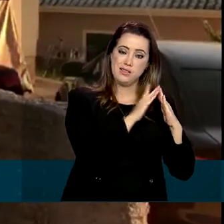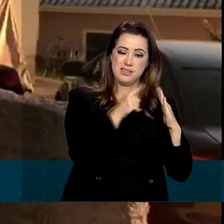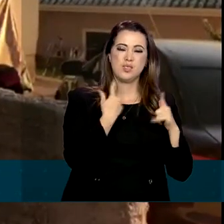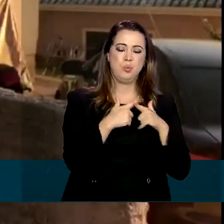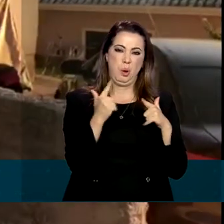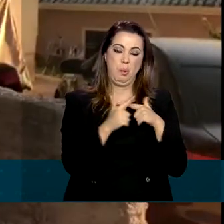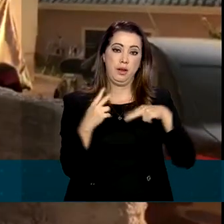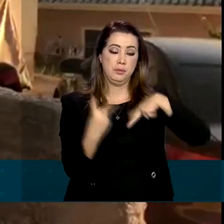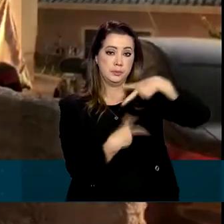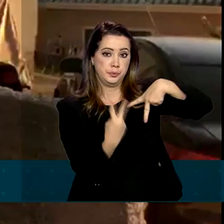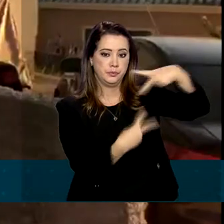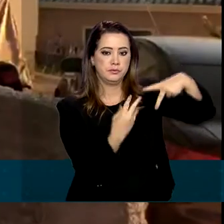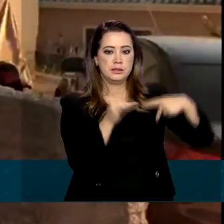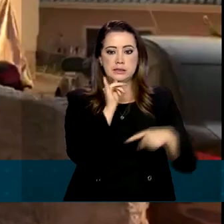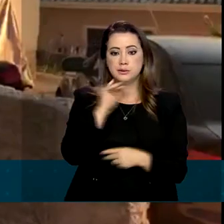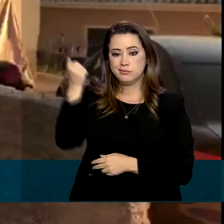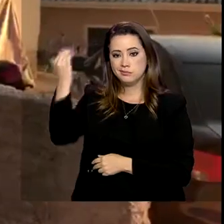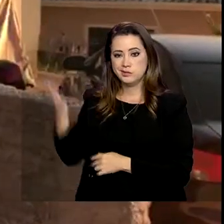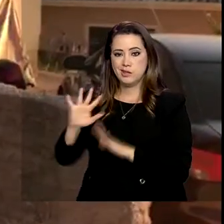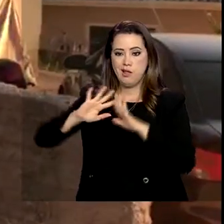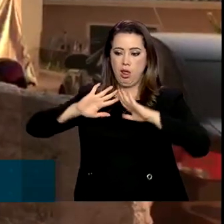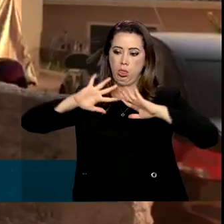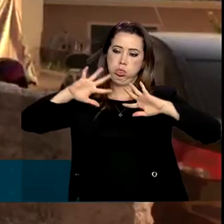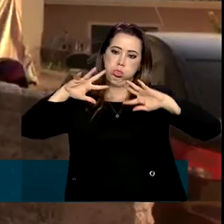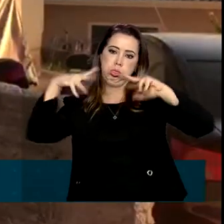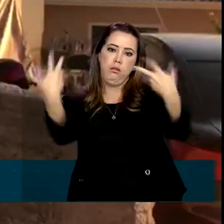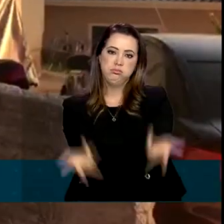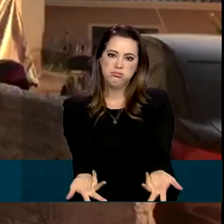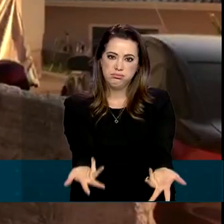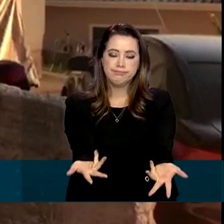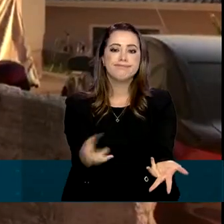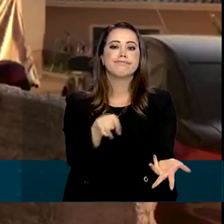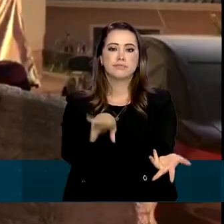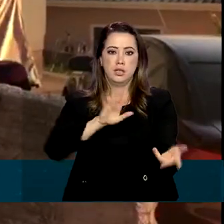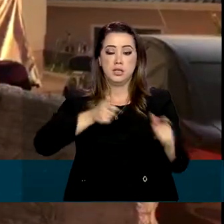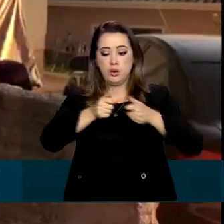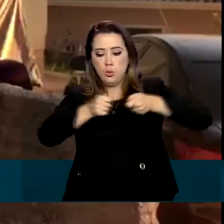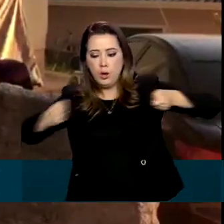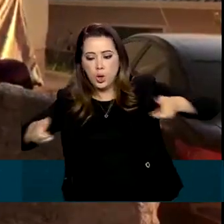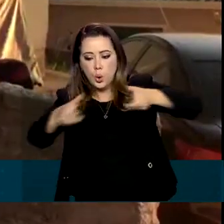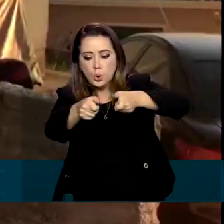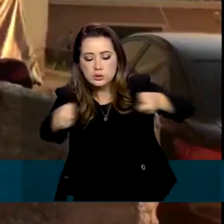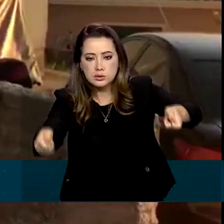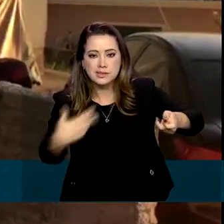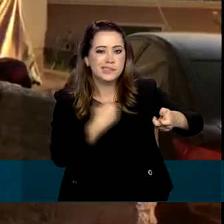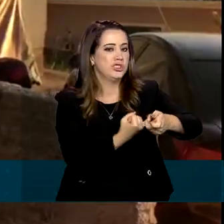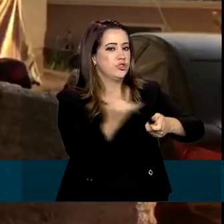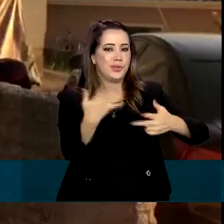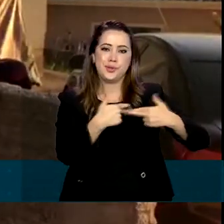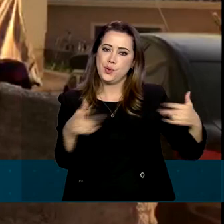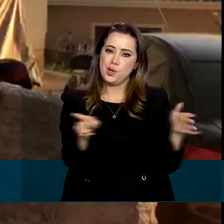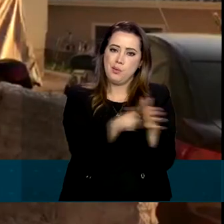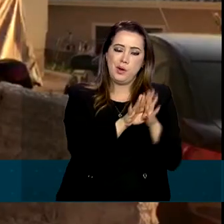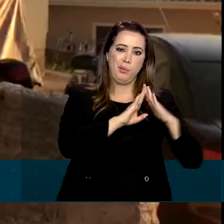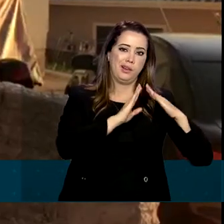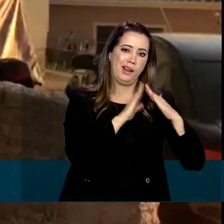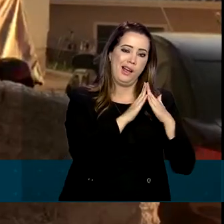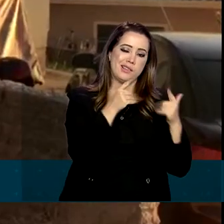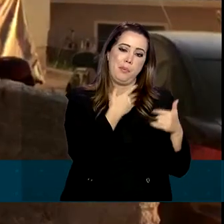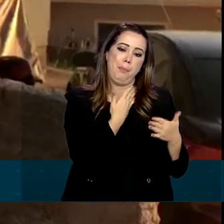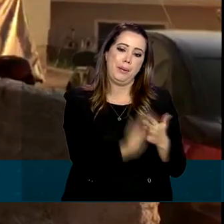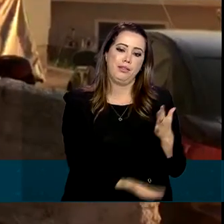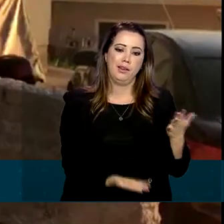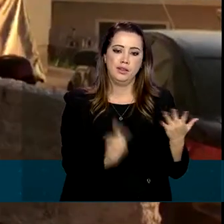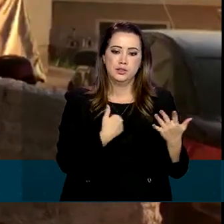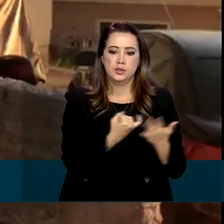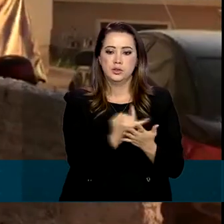ciclone. Essa aqui, por exemplo, parte do telhado caiu, ela está coberta com uma lona e muitos móveis foram destruídos. Inclusive os colchões